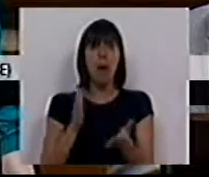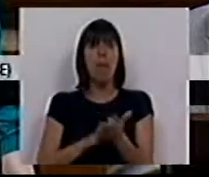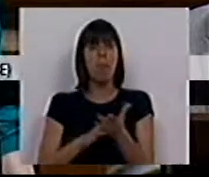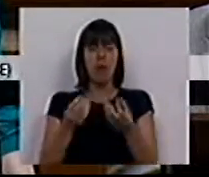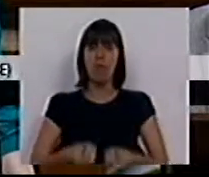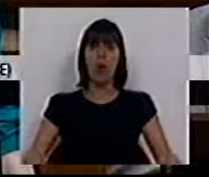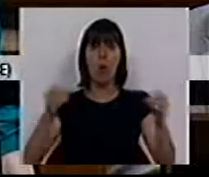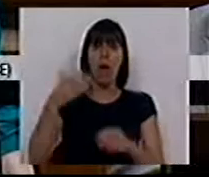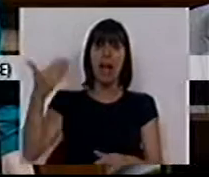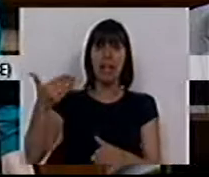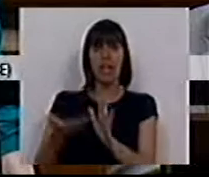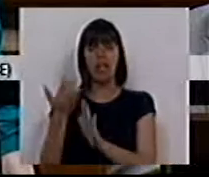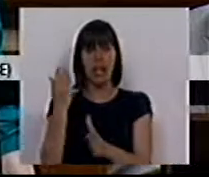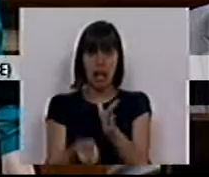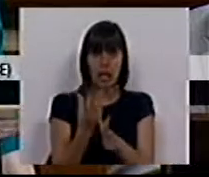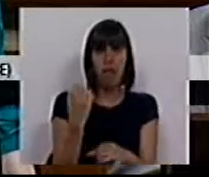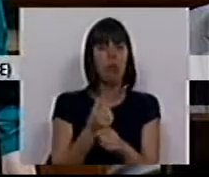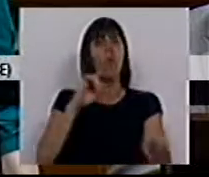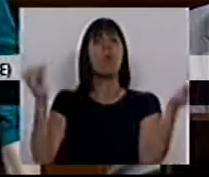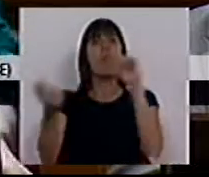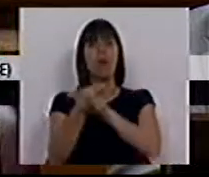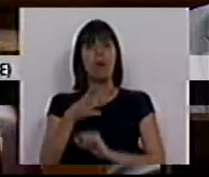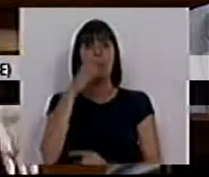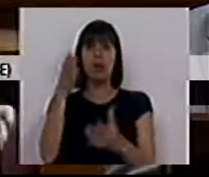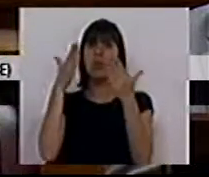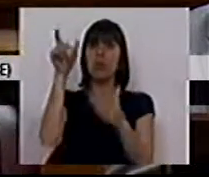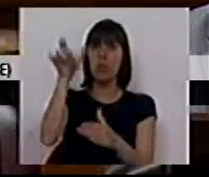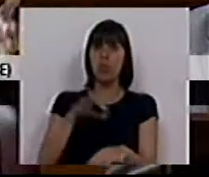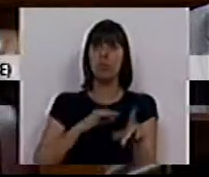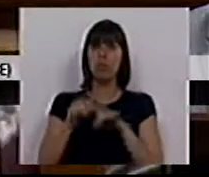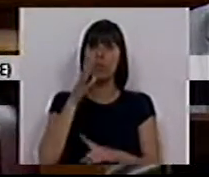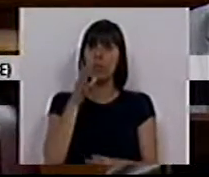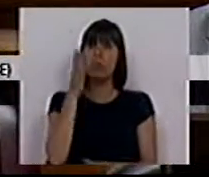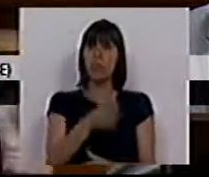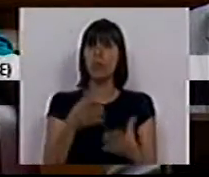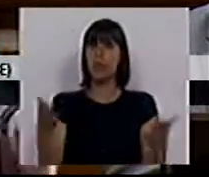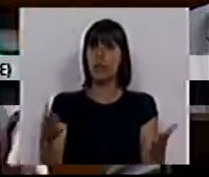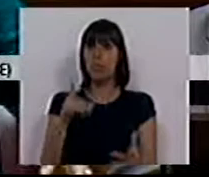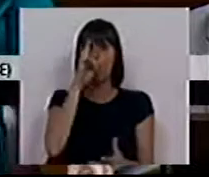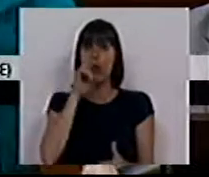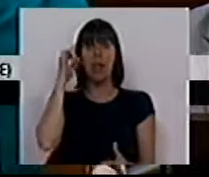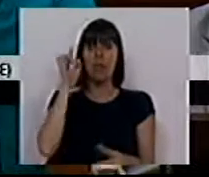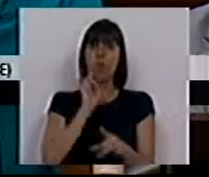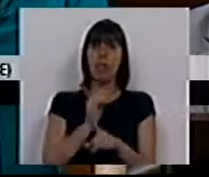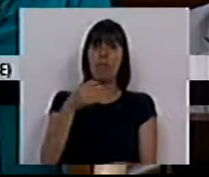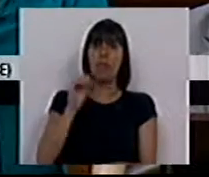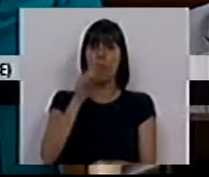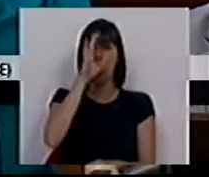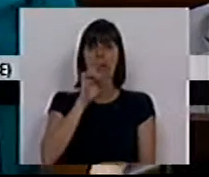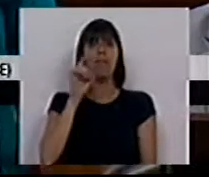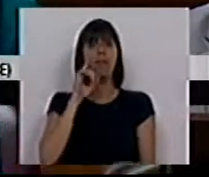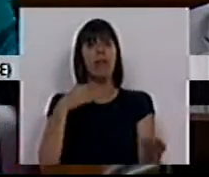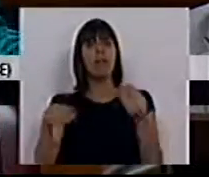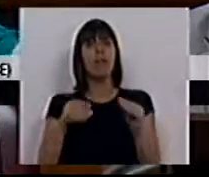provado em lado nenhum que retirar direitos cria emprego, pelo contrário. E eu devo dizer que saúdo a Sra. Deputada por o dizer, porque lembro-me quando o Partido Socialista no Governo